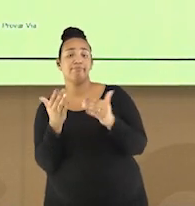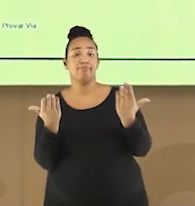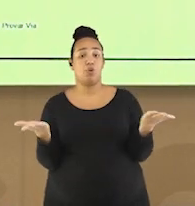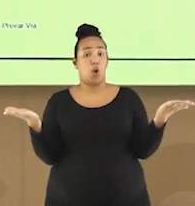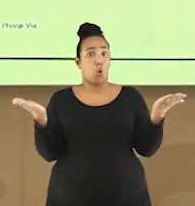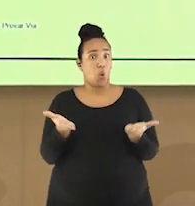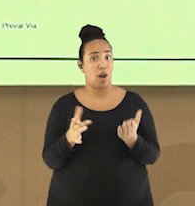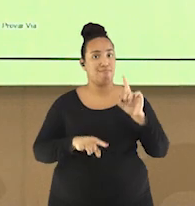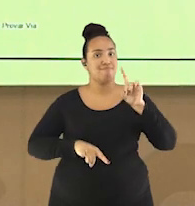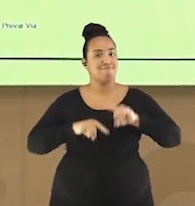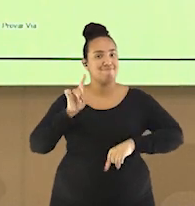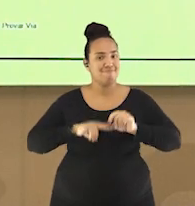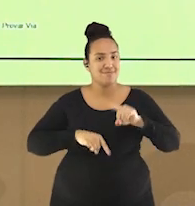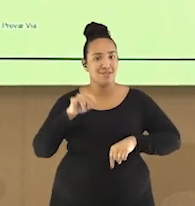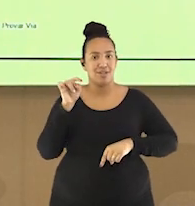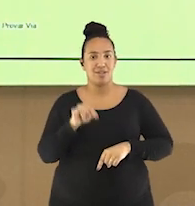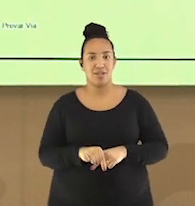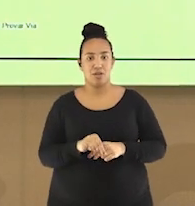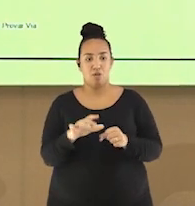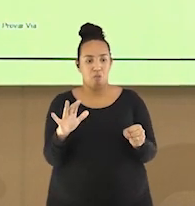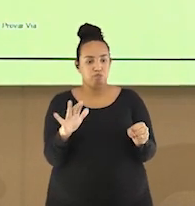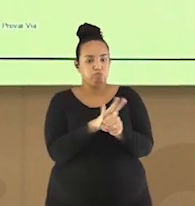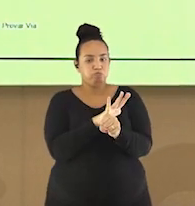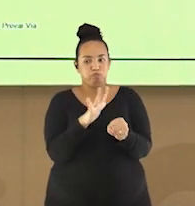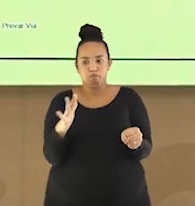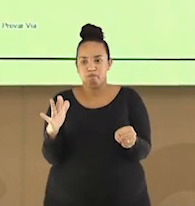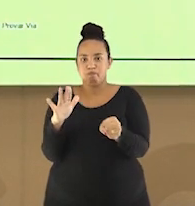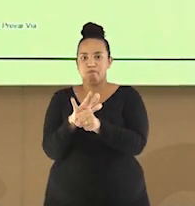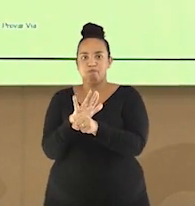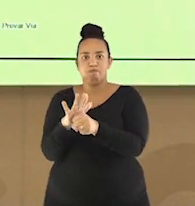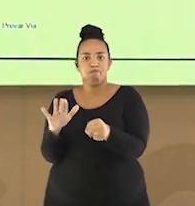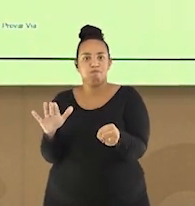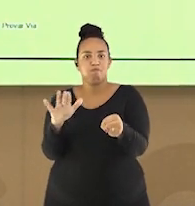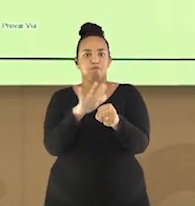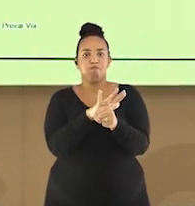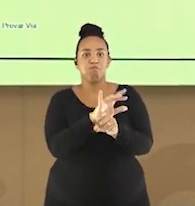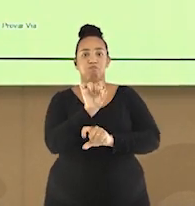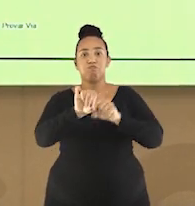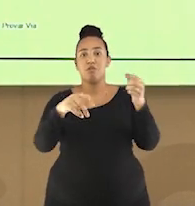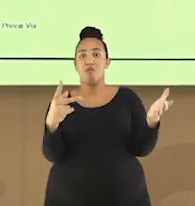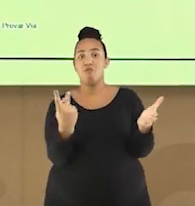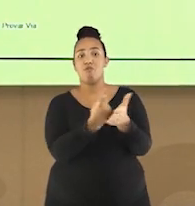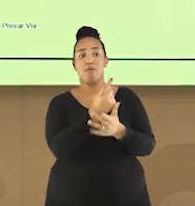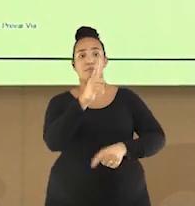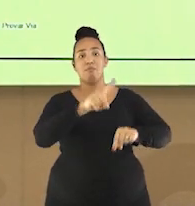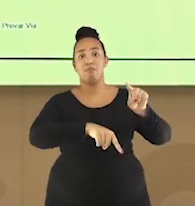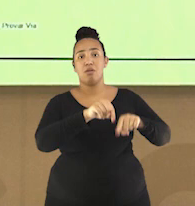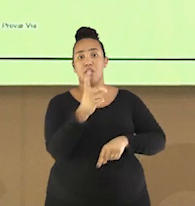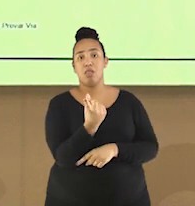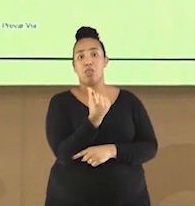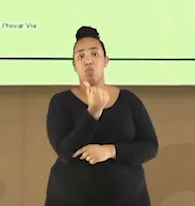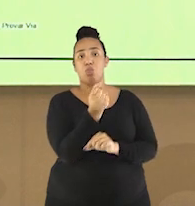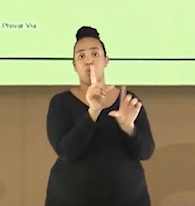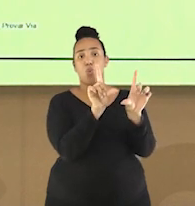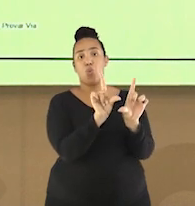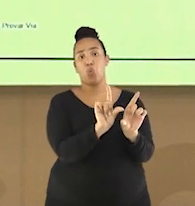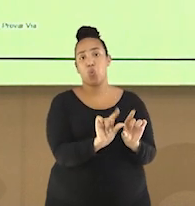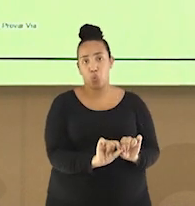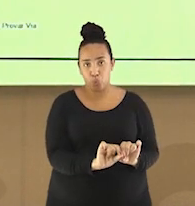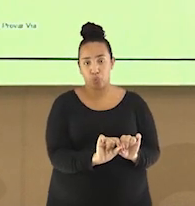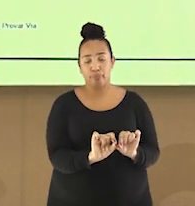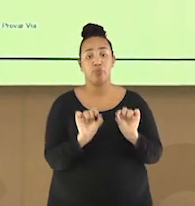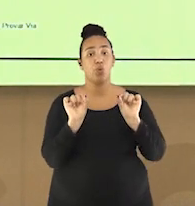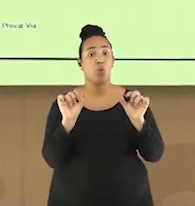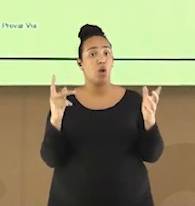começaram a superlotar o mercado europeu, levando à desvalorização desses produtos. Automaticamente,